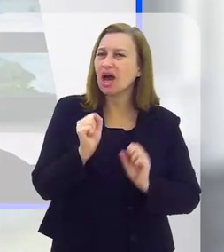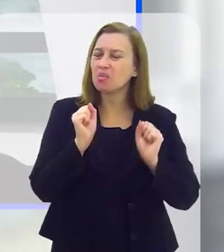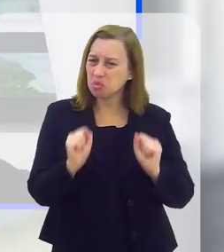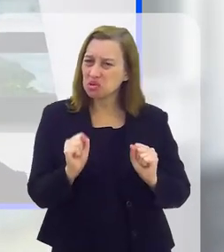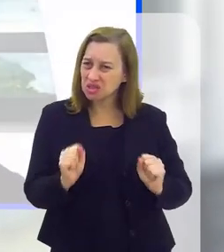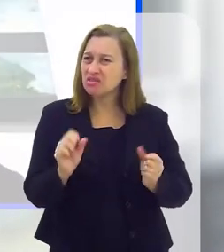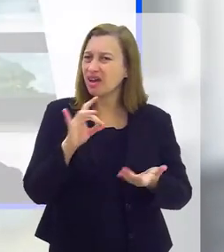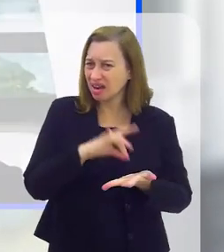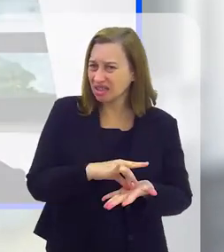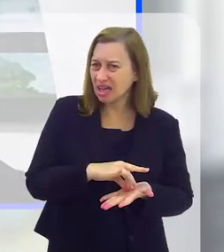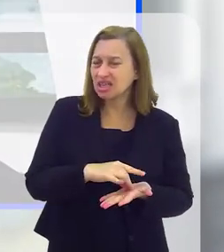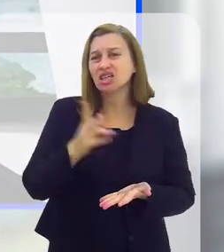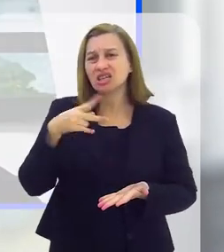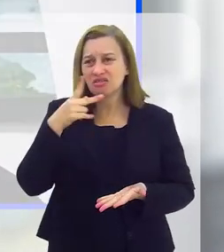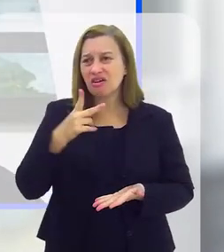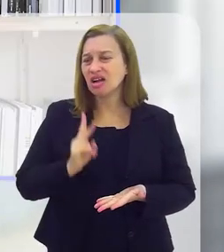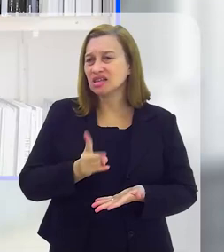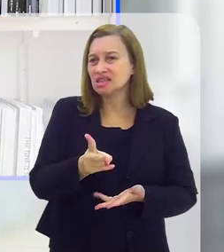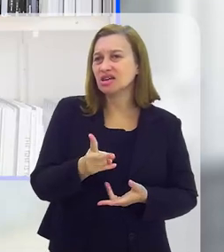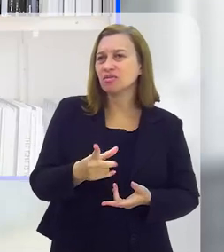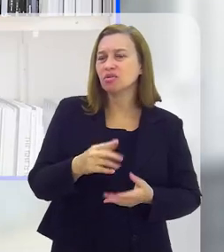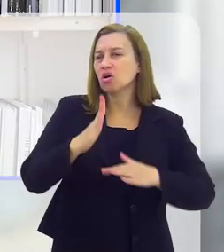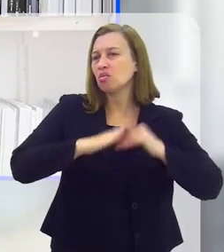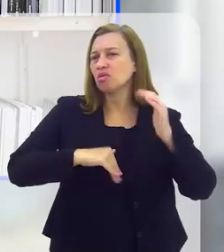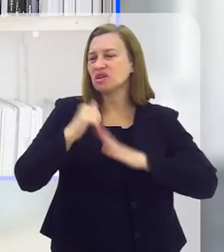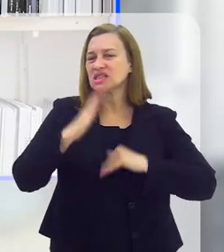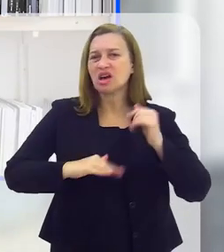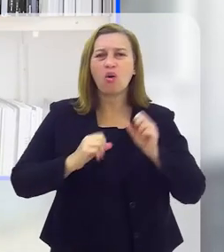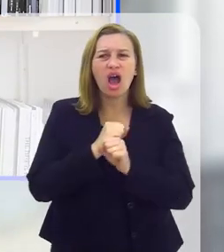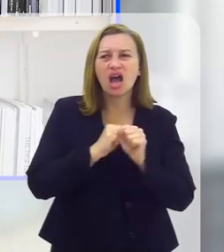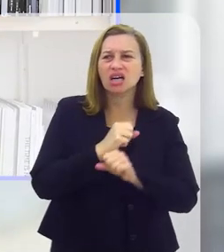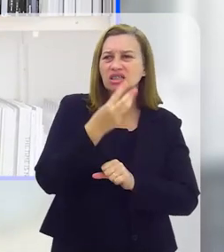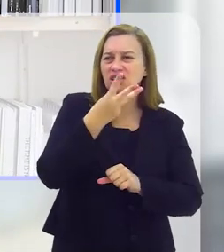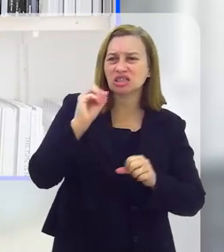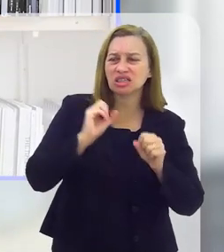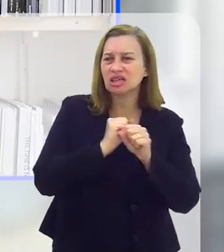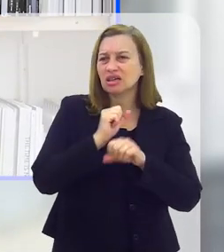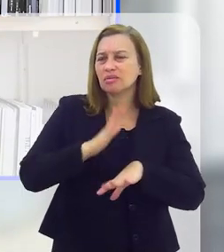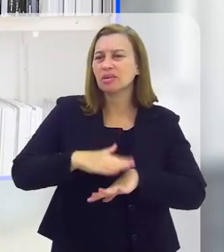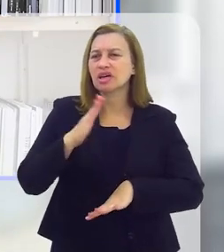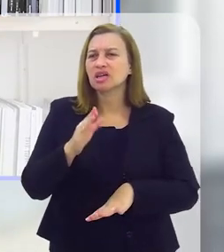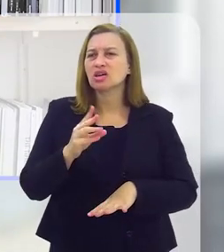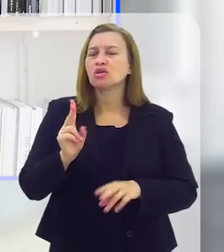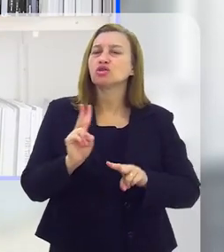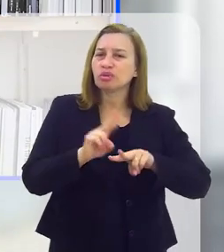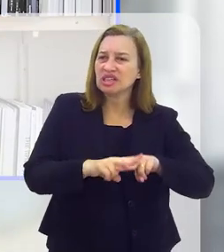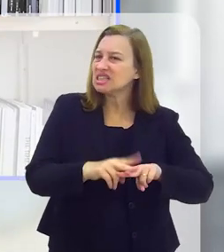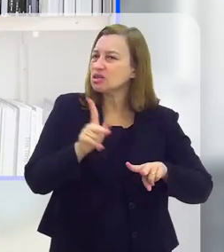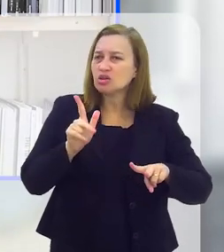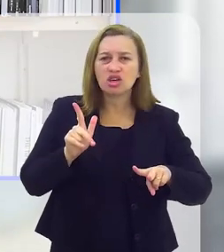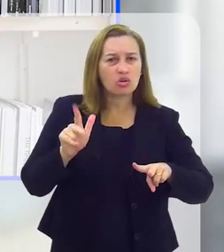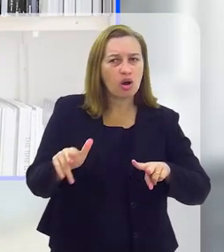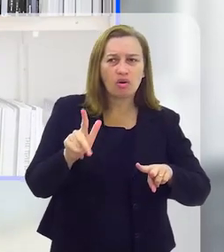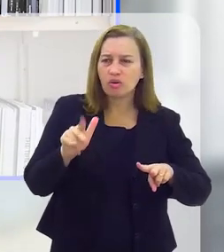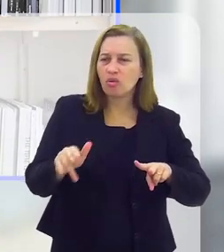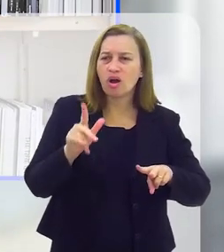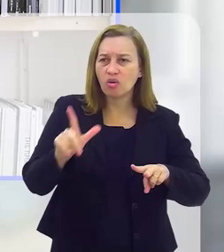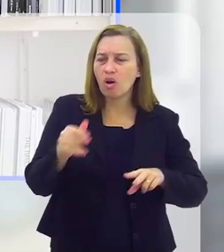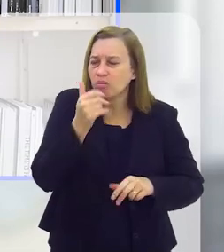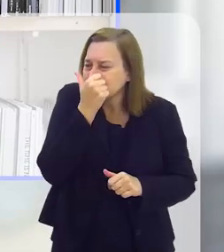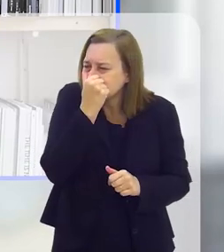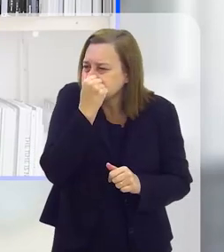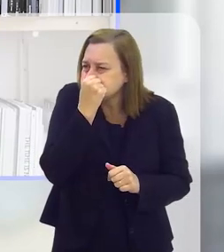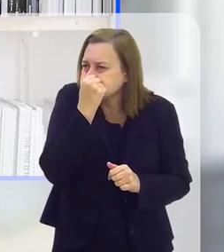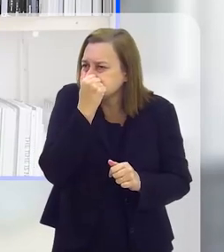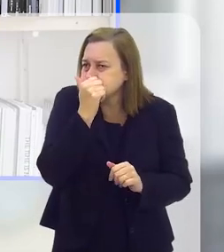mudar essa realidade? A gente fala sempre disso. Eu estou aí nessa profissão há anos, há mais de 30 anos, e os presídios são sempre a